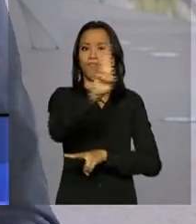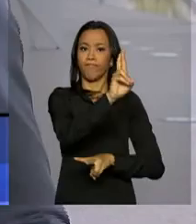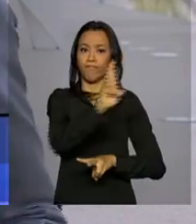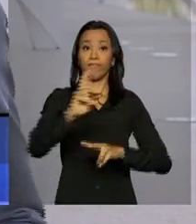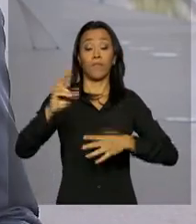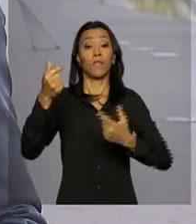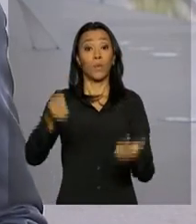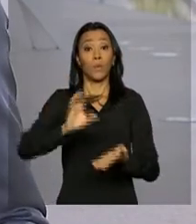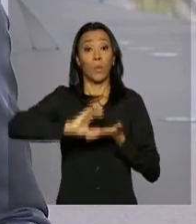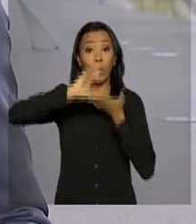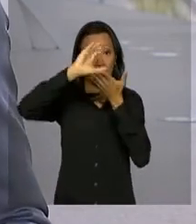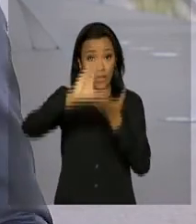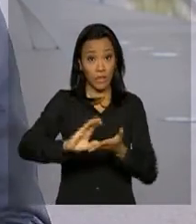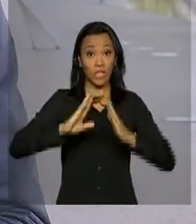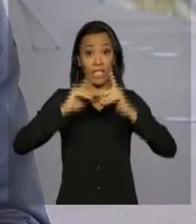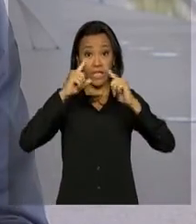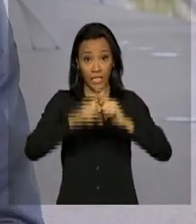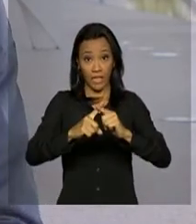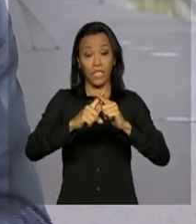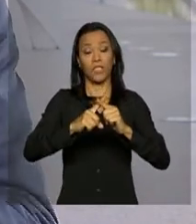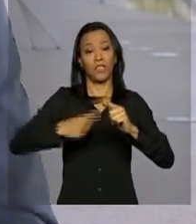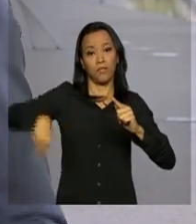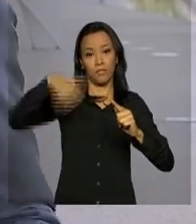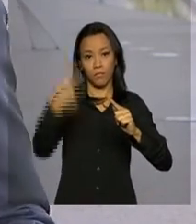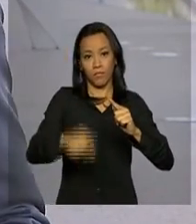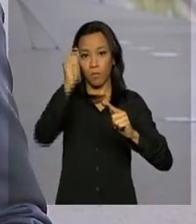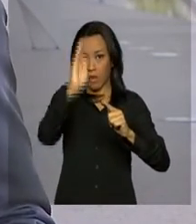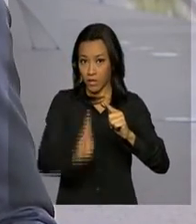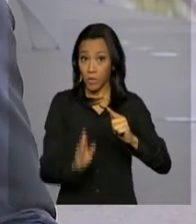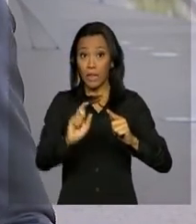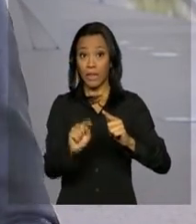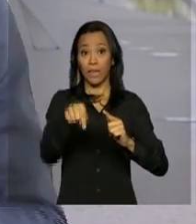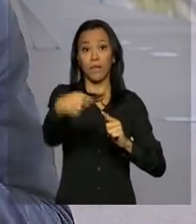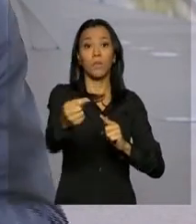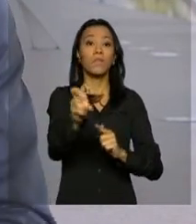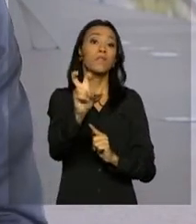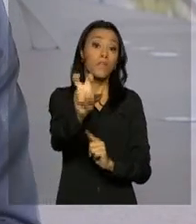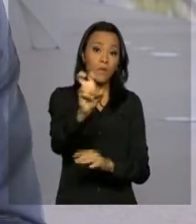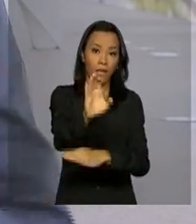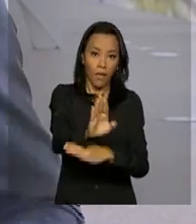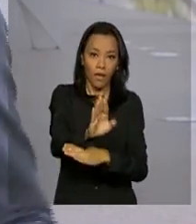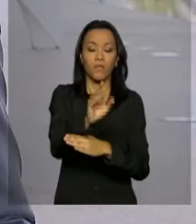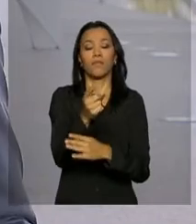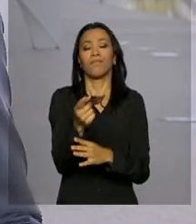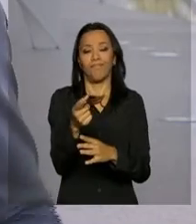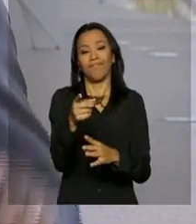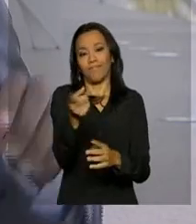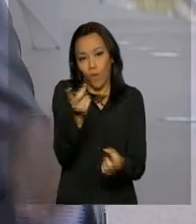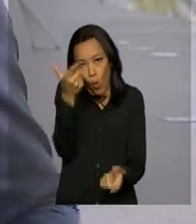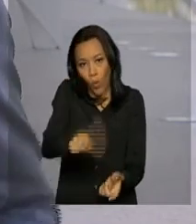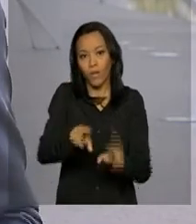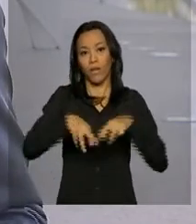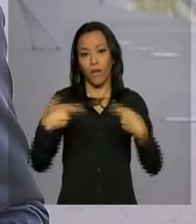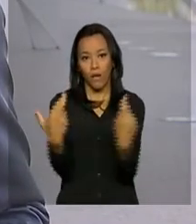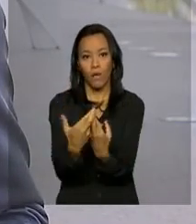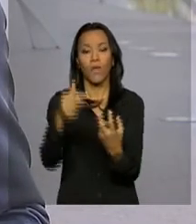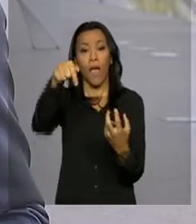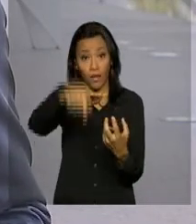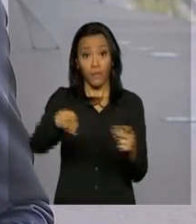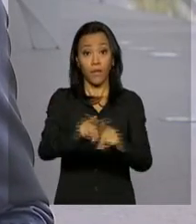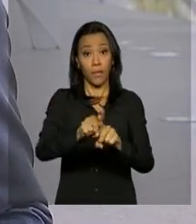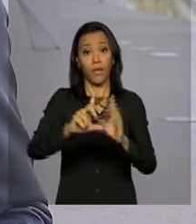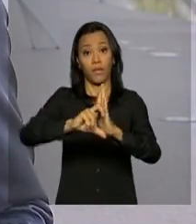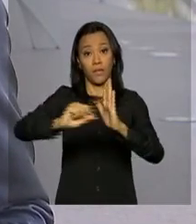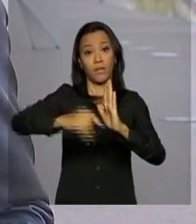de Igrejas Cristãs do Brasil. Depois, às 5 horas da tarde, a presidenta se reúne aqui no Palácio do Planalto